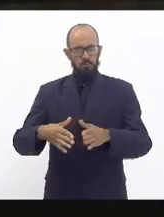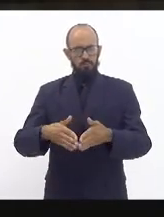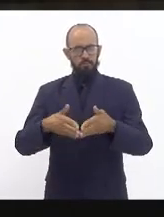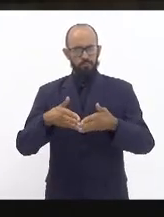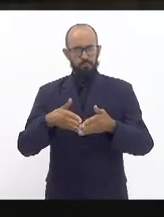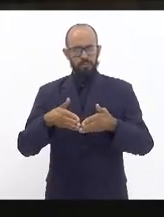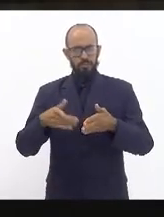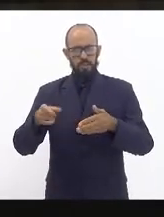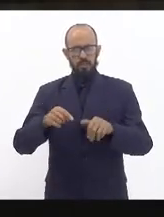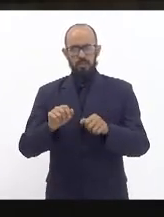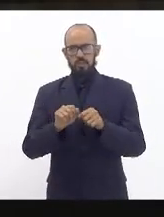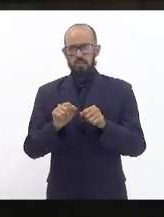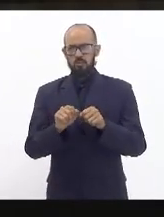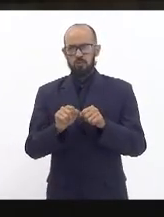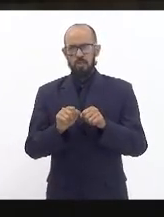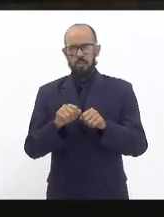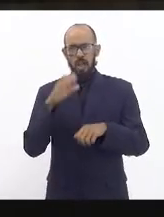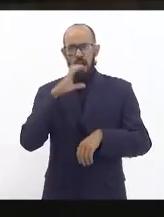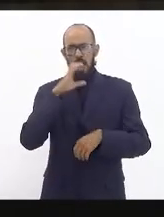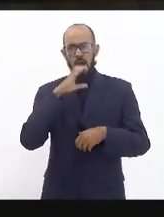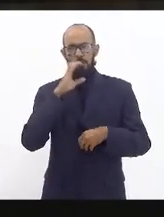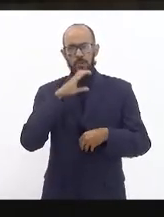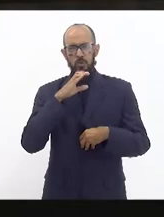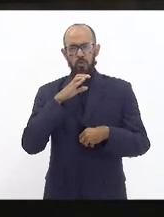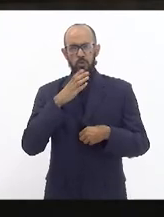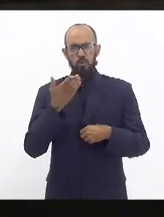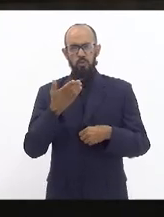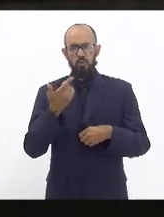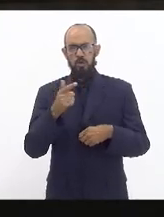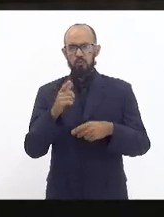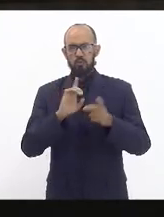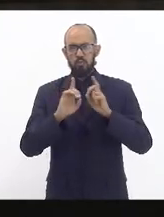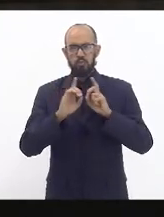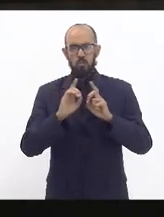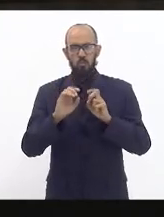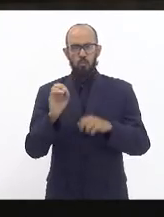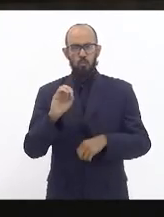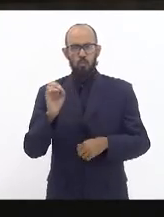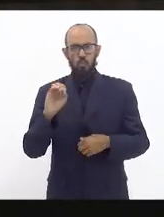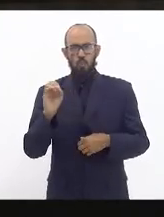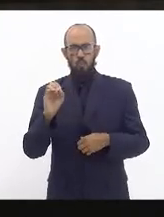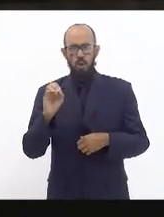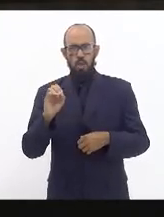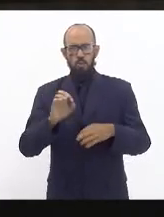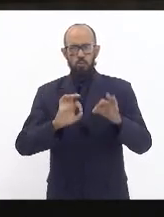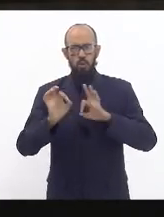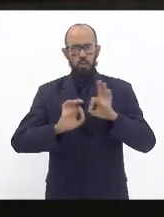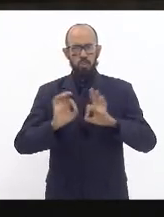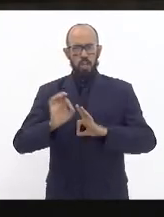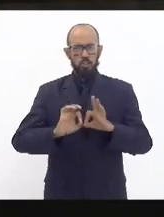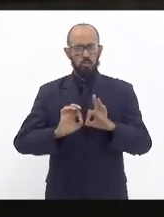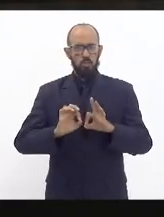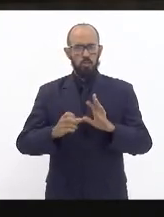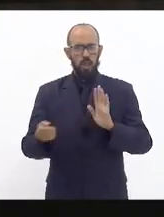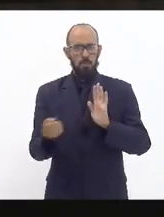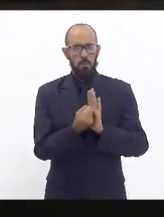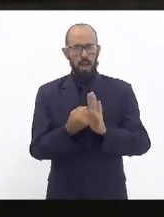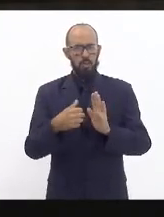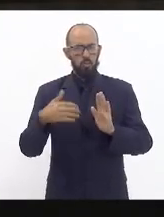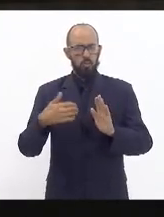conduzida de forma extremamente acelerada não tem discussão nenhuma do projeto de Arrima do impacto ambiental nada